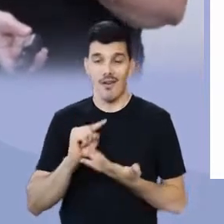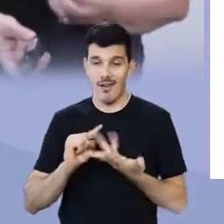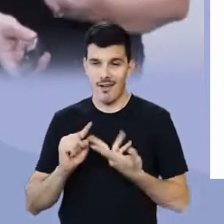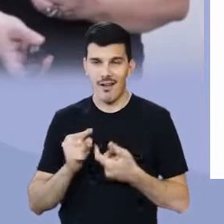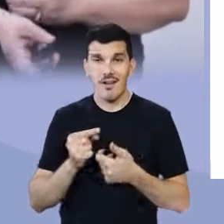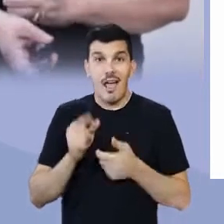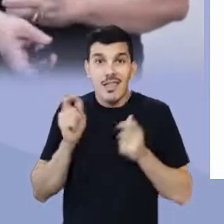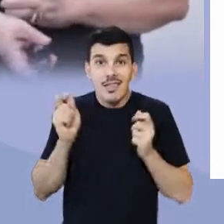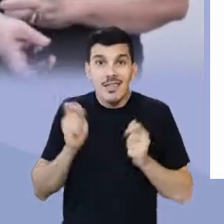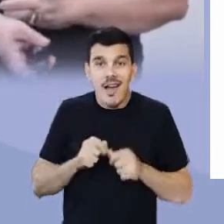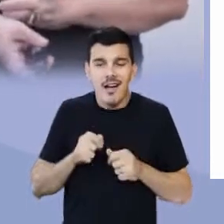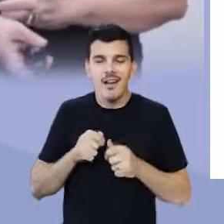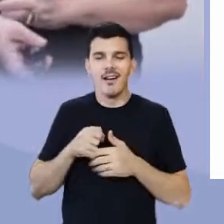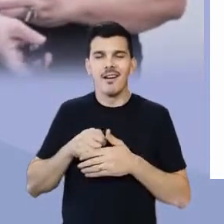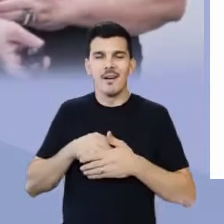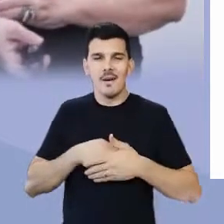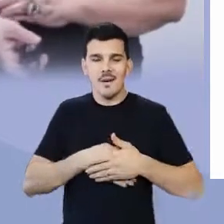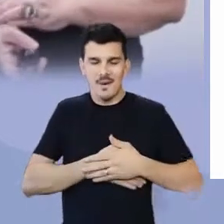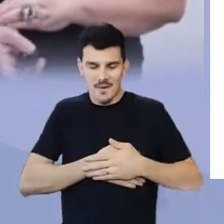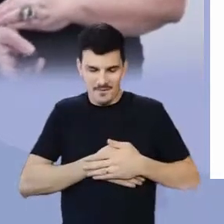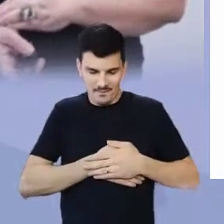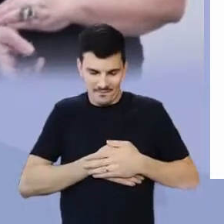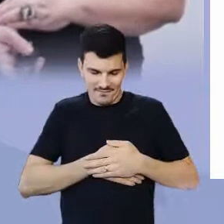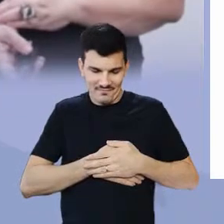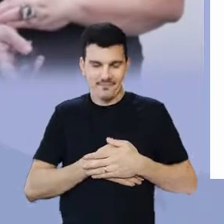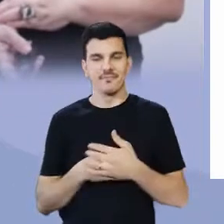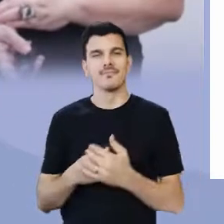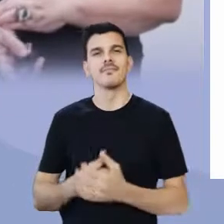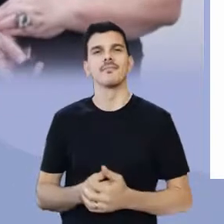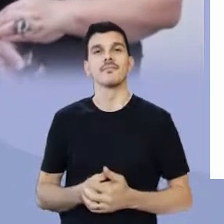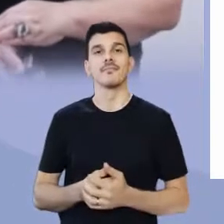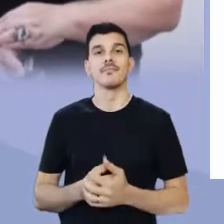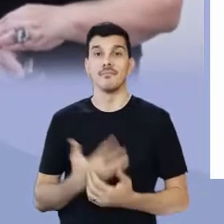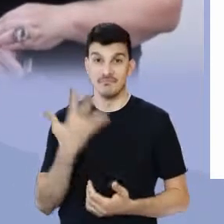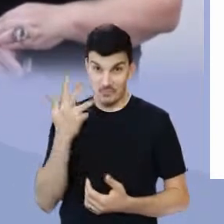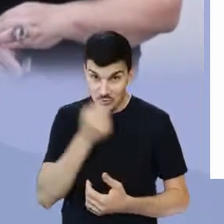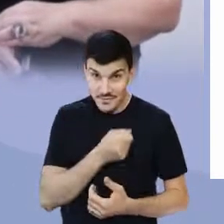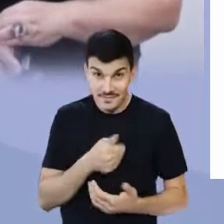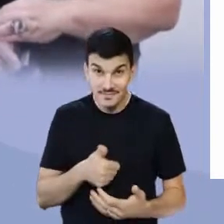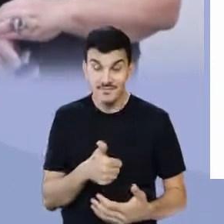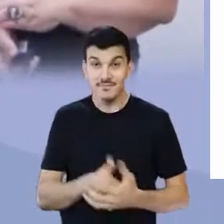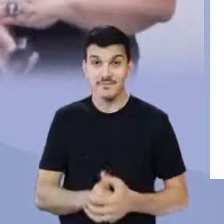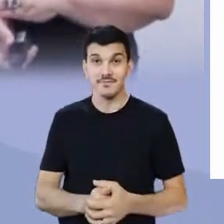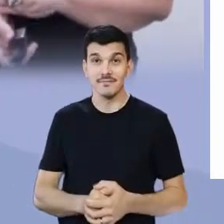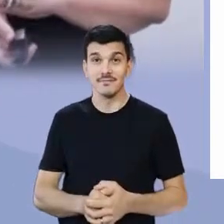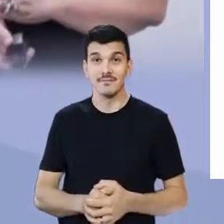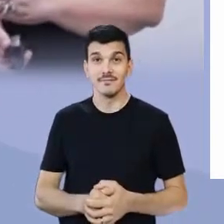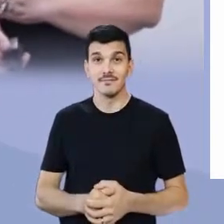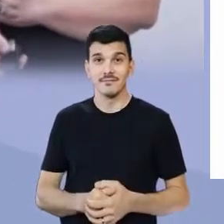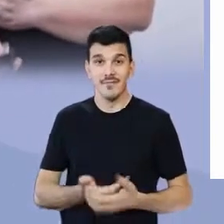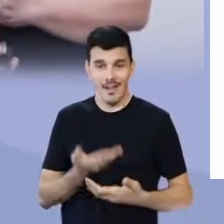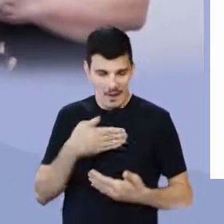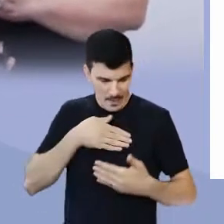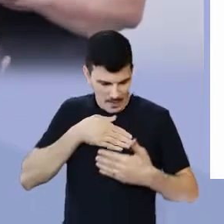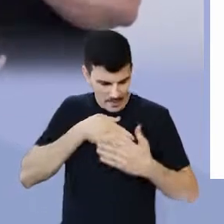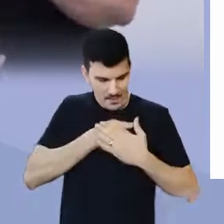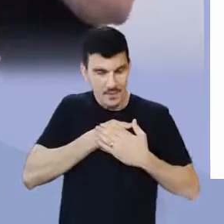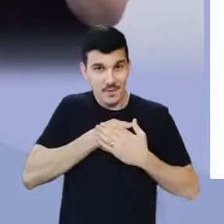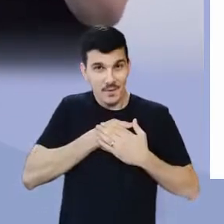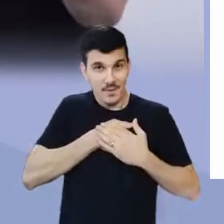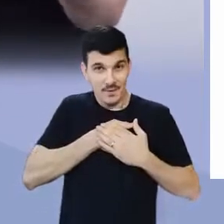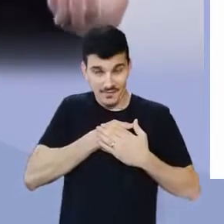couber no bolso e no coração. Linda a mensagem, não é? Levar no bolso,